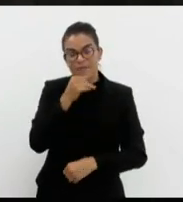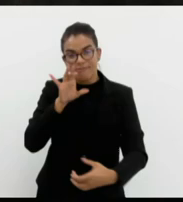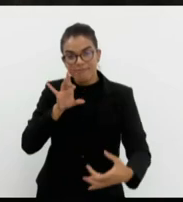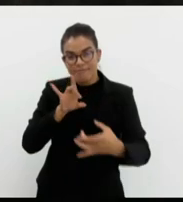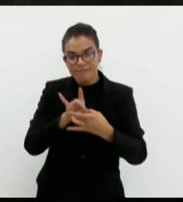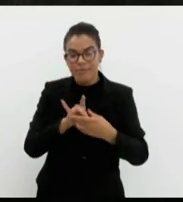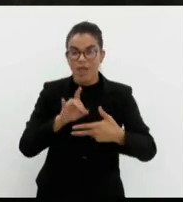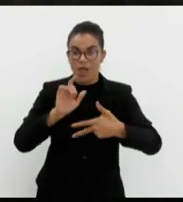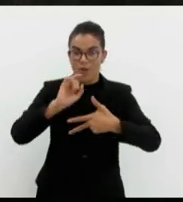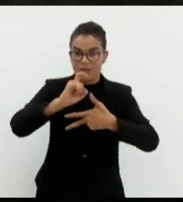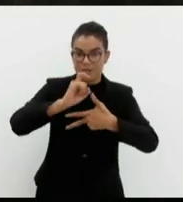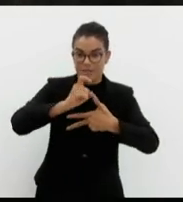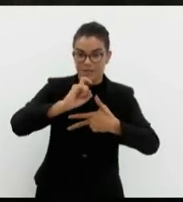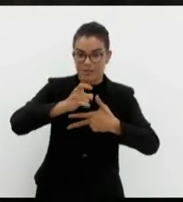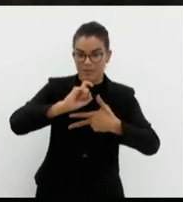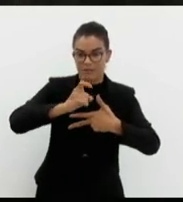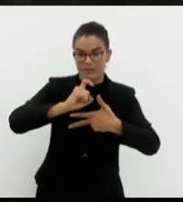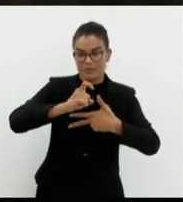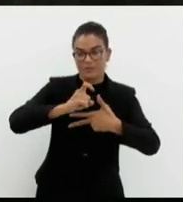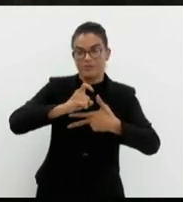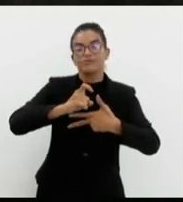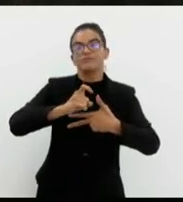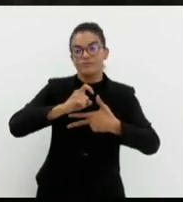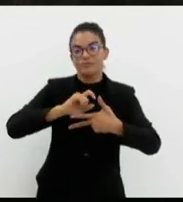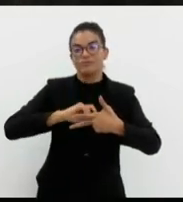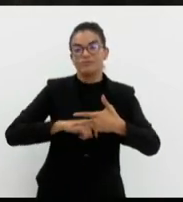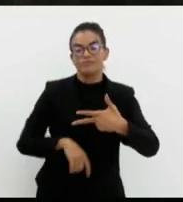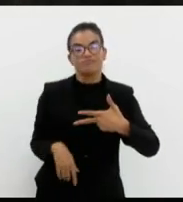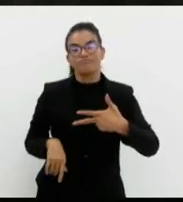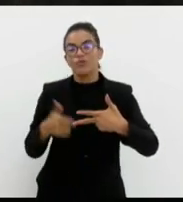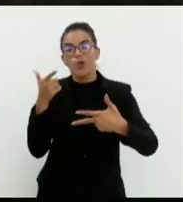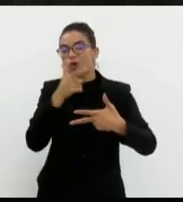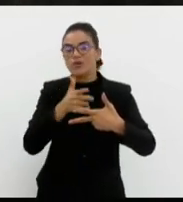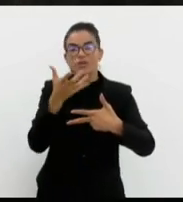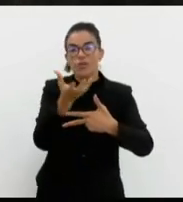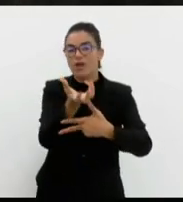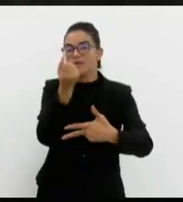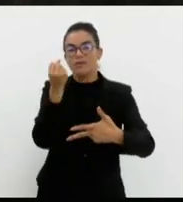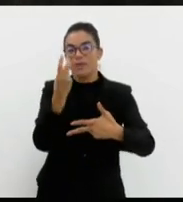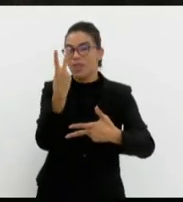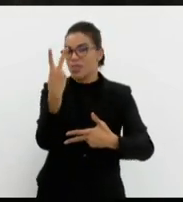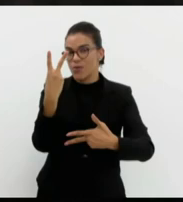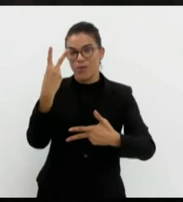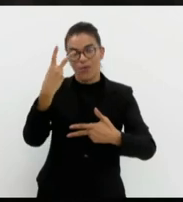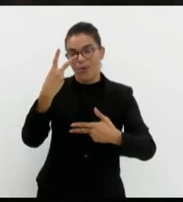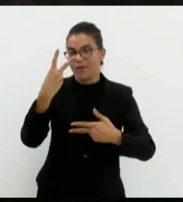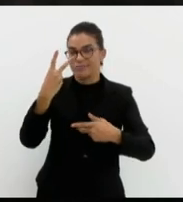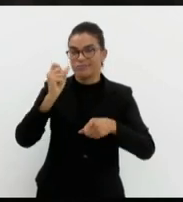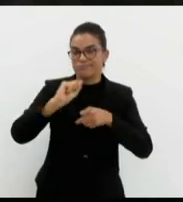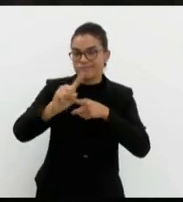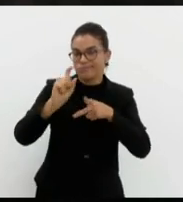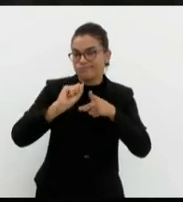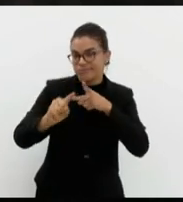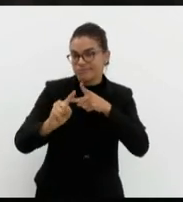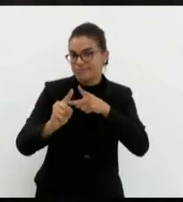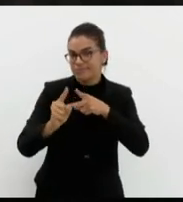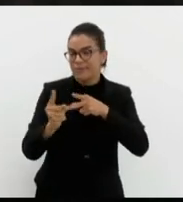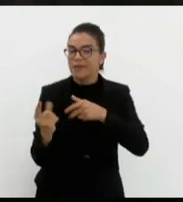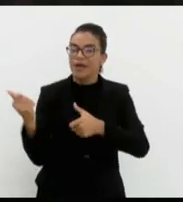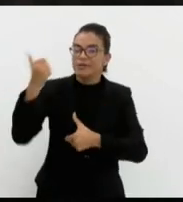poder executivo, não receberam as suas duas parcelas da reposição salarial.